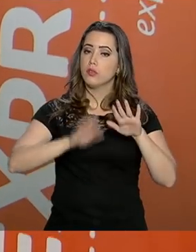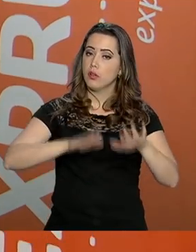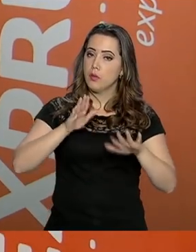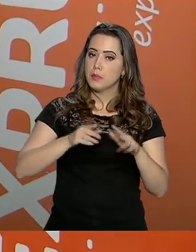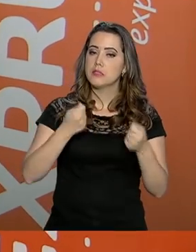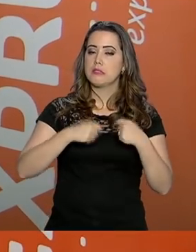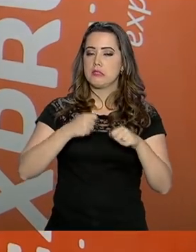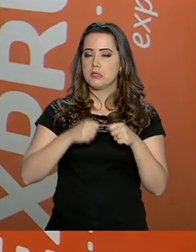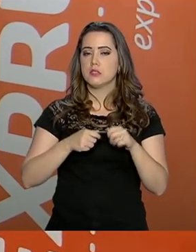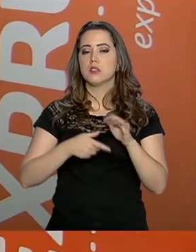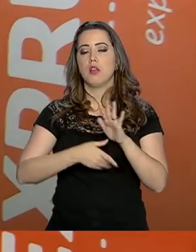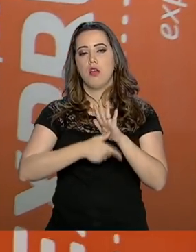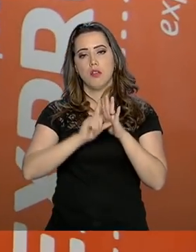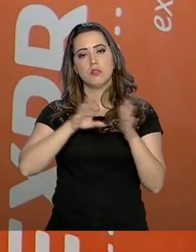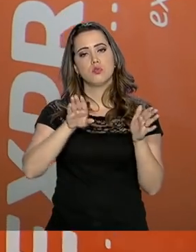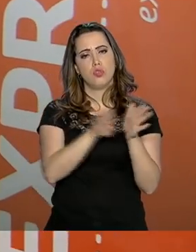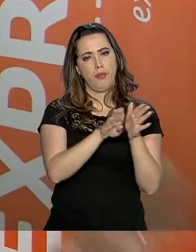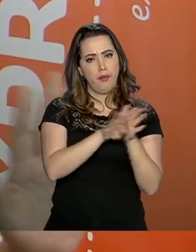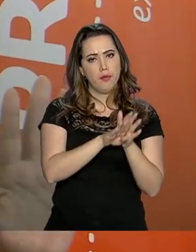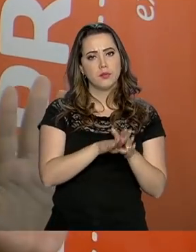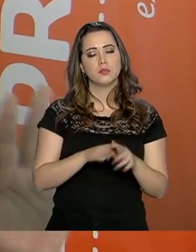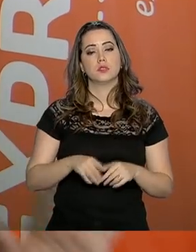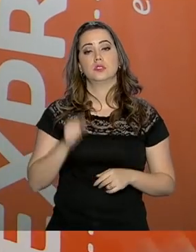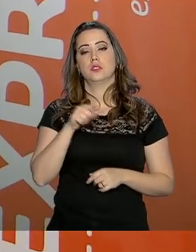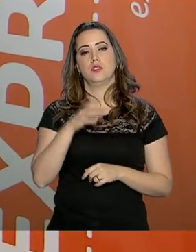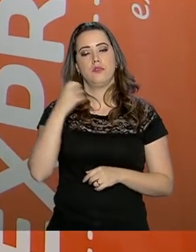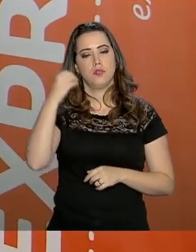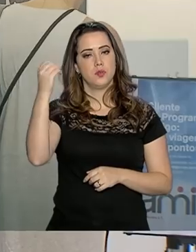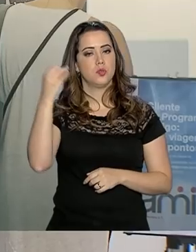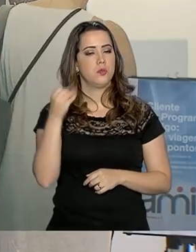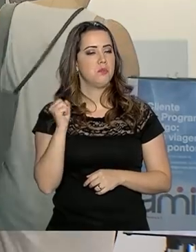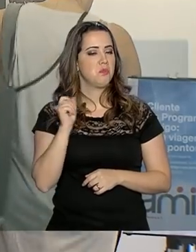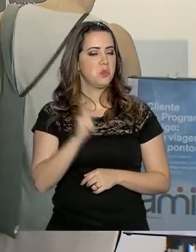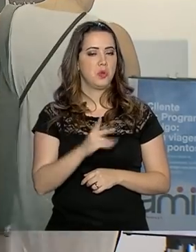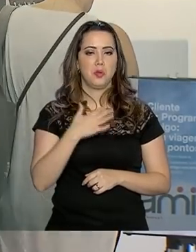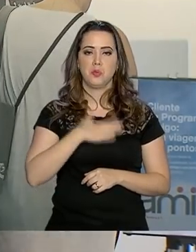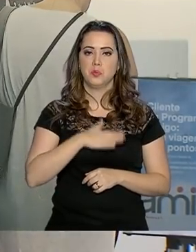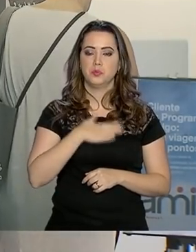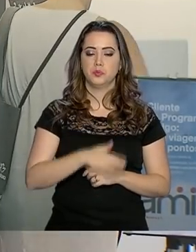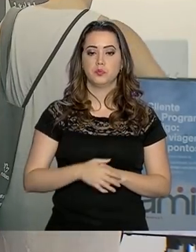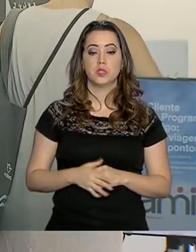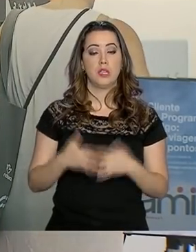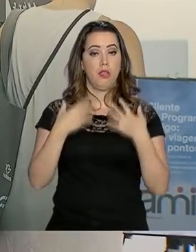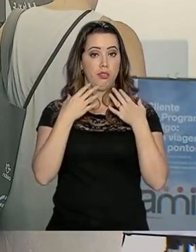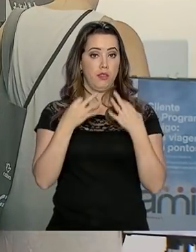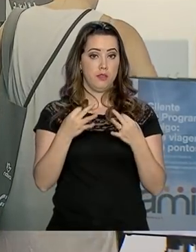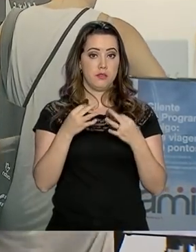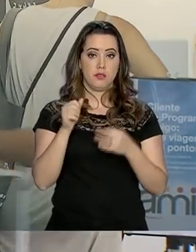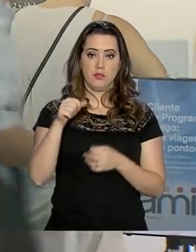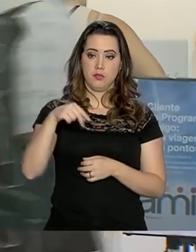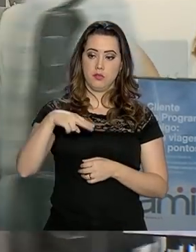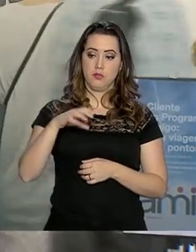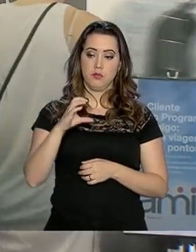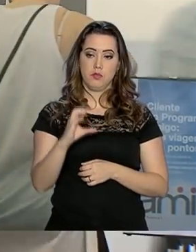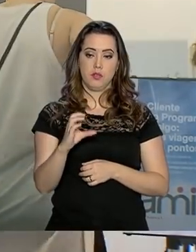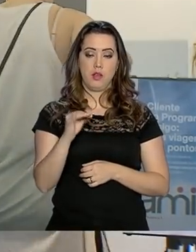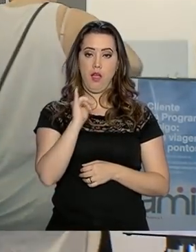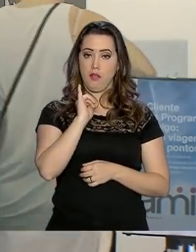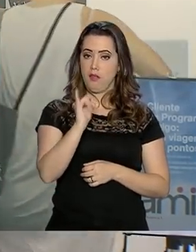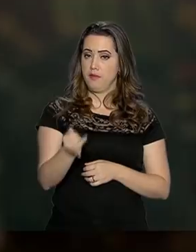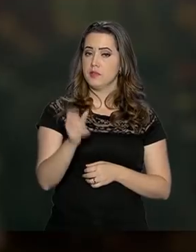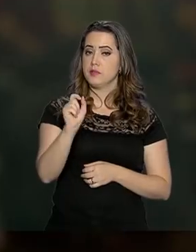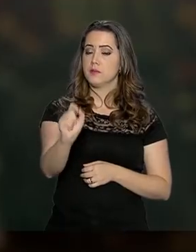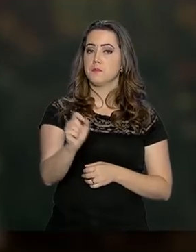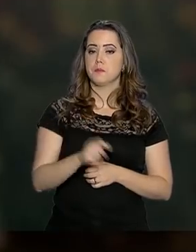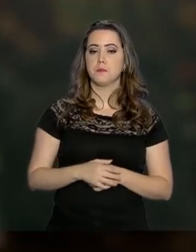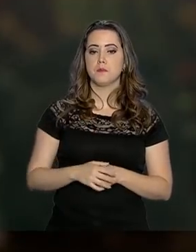Aí, a gente tem que chegar com antecedência para ficar tranquilo, viajar tranquilo. E a atenção. De acordo com a ANAC, a Agência Nacional de Aviação